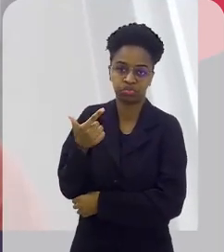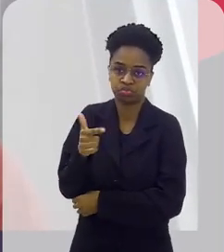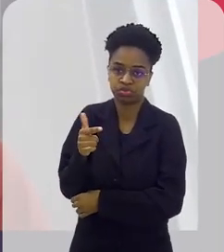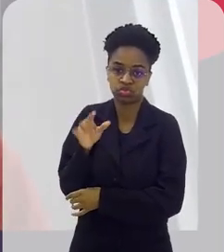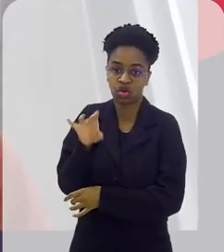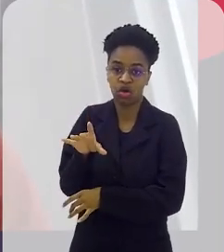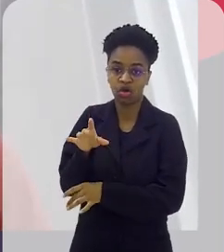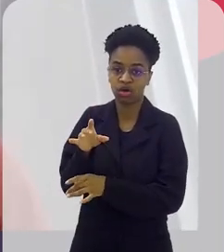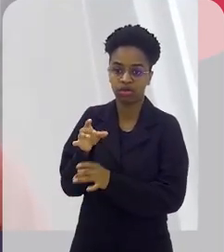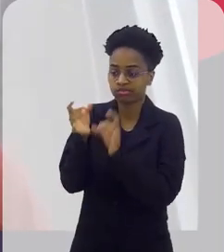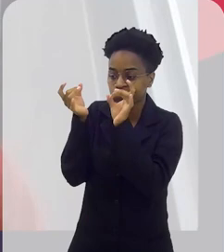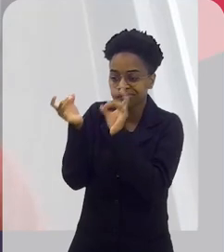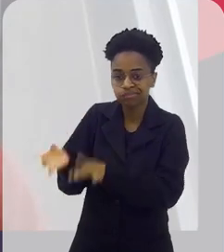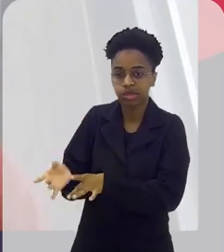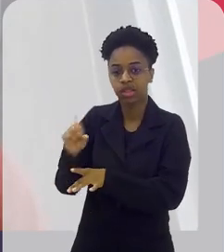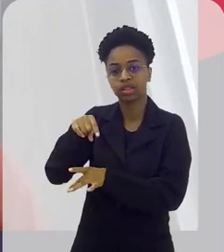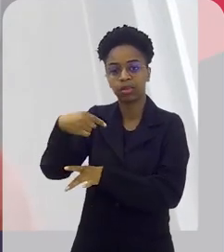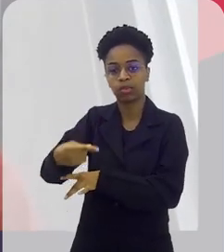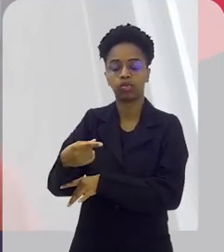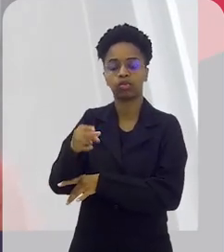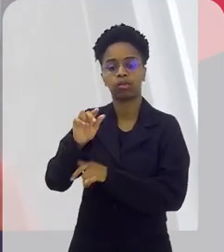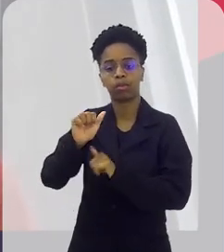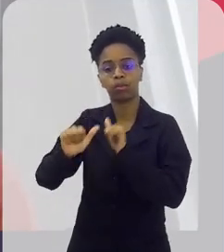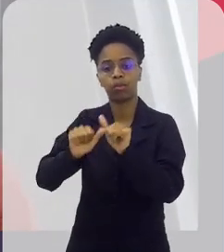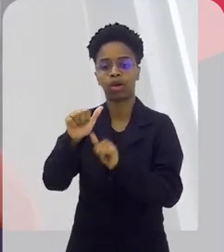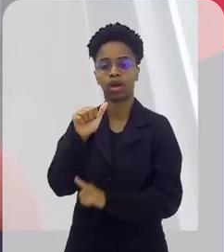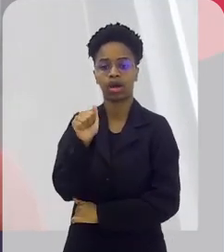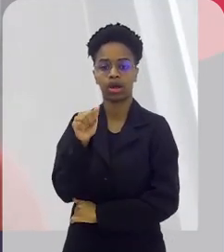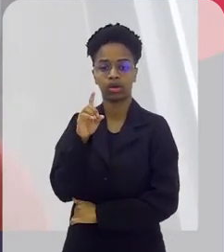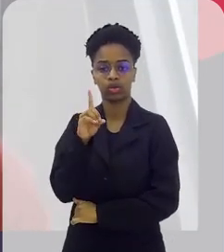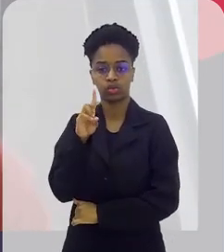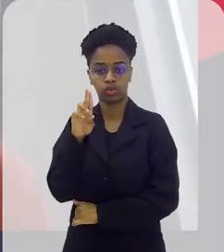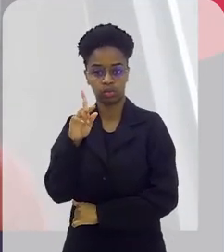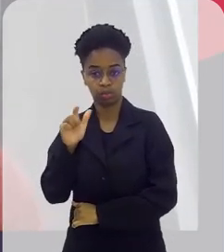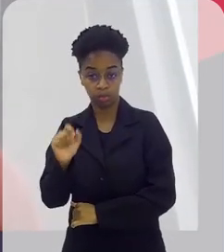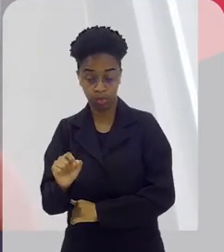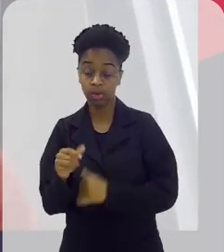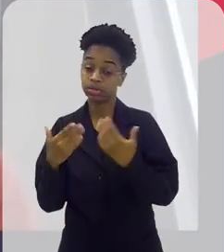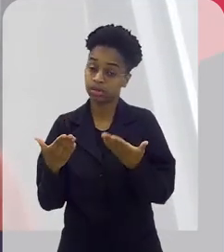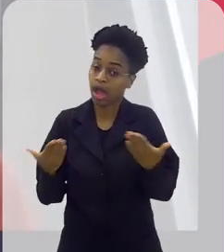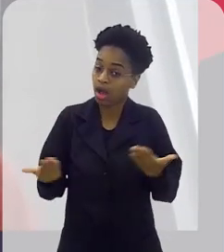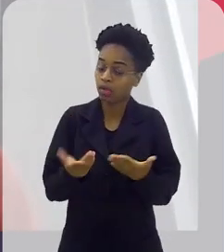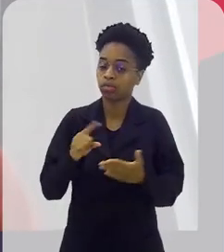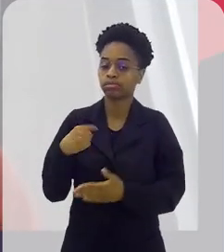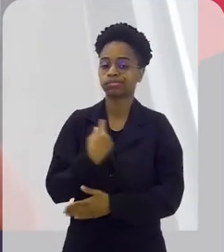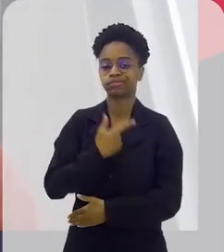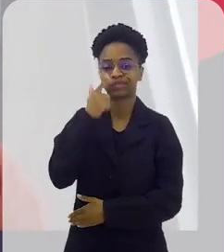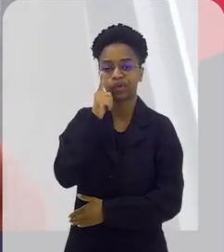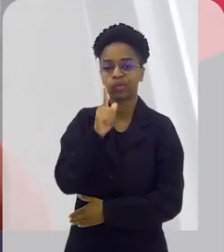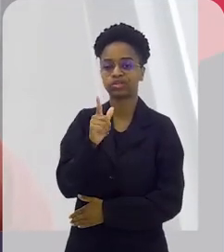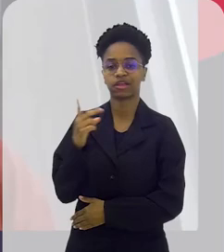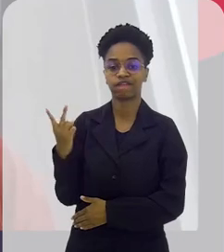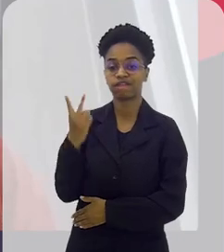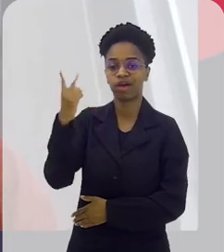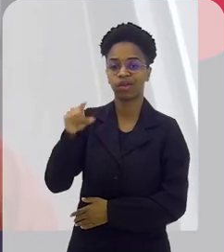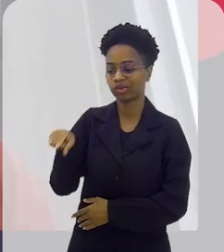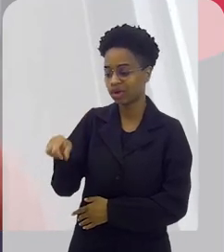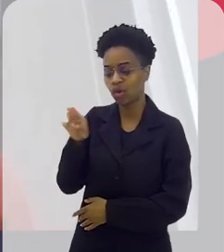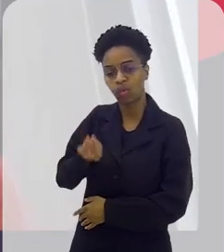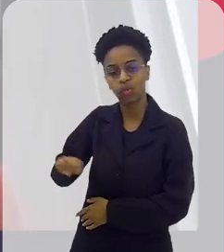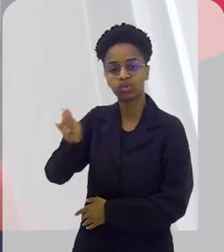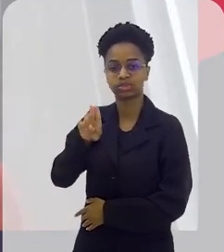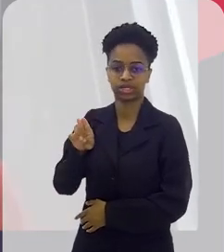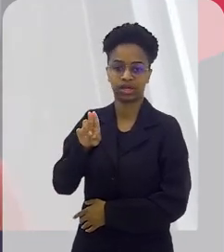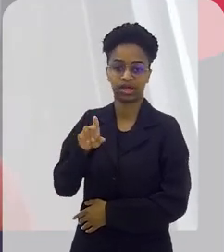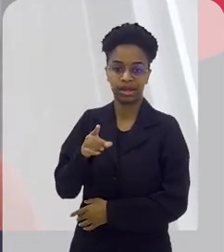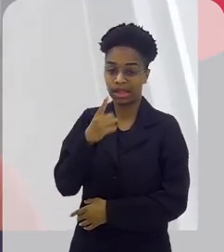dinheiro. Ficava ali para virar adubo, adubo orgânico. E hoje, com essa iniciativa, a gente consegue gerar um valor para aquilo, para que ele deixe de